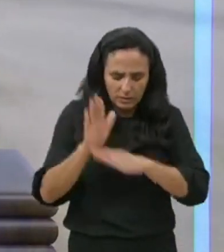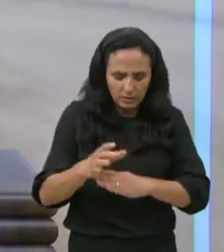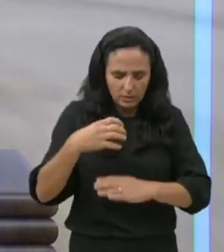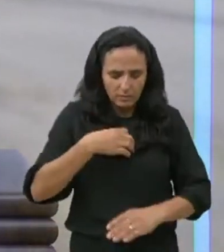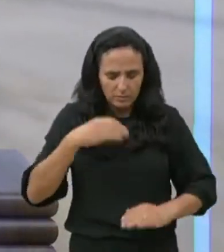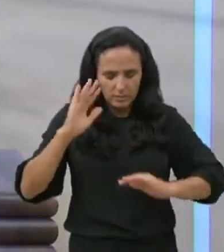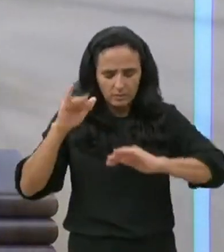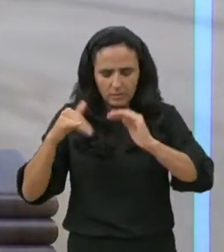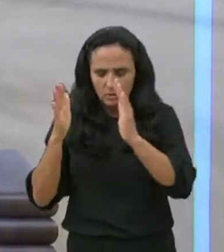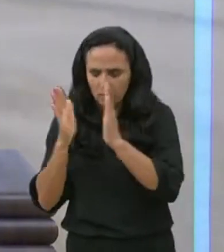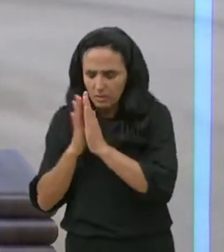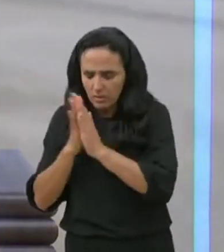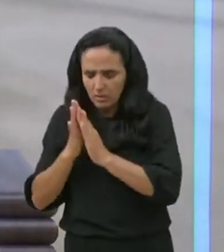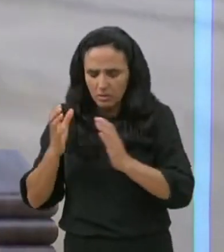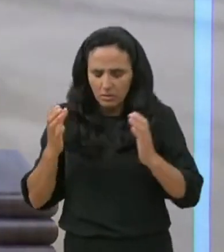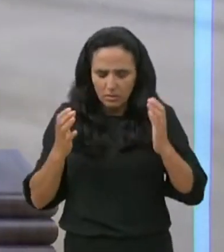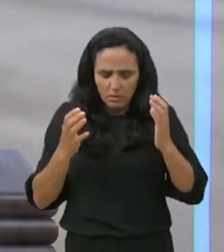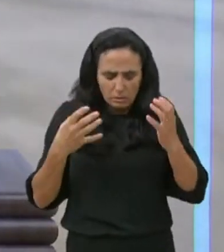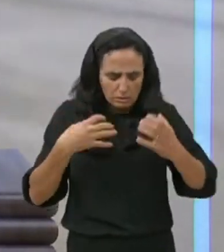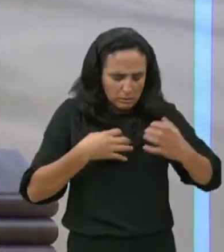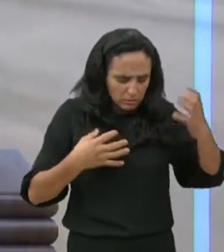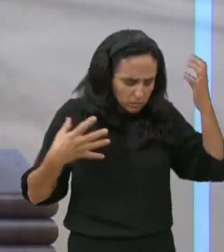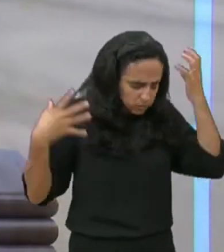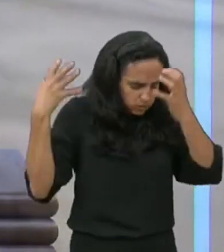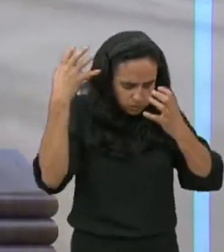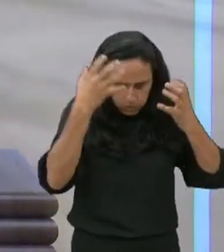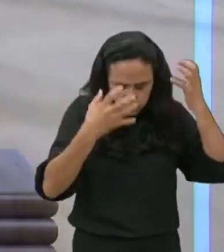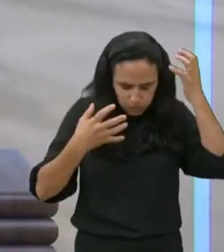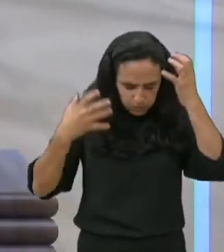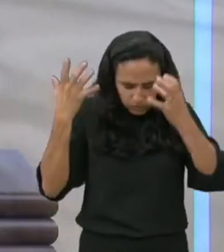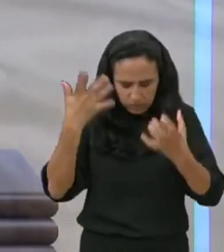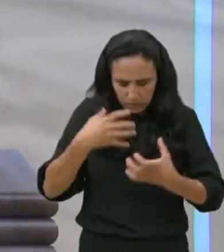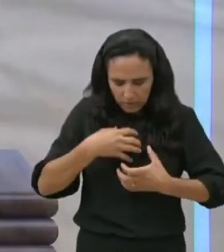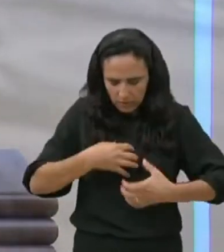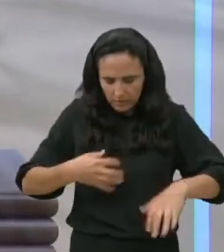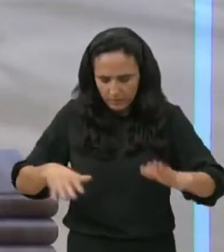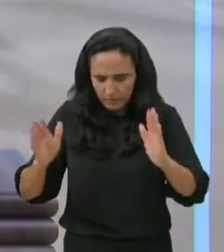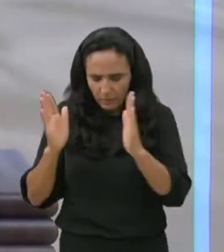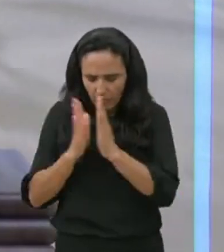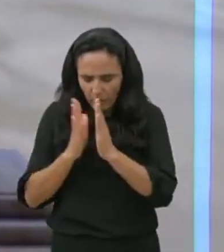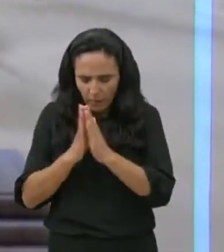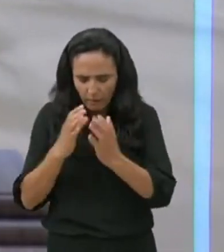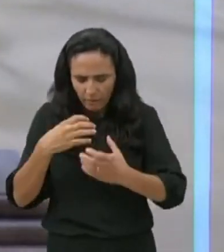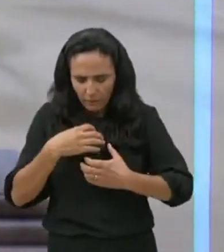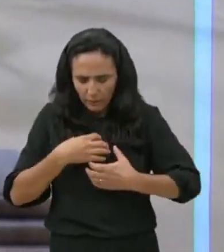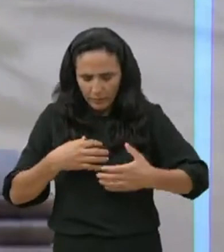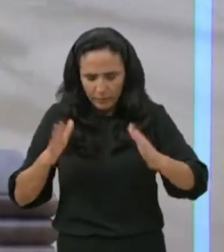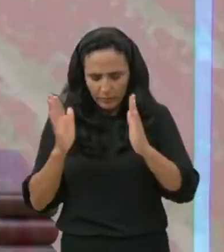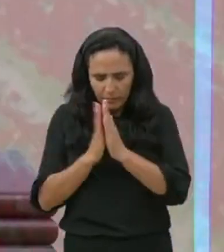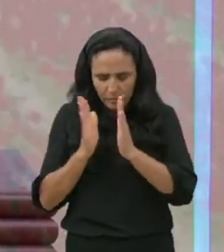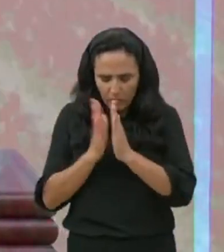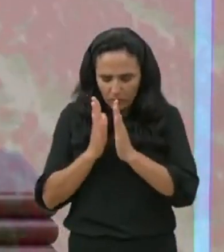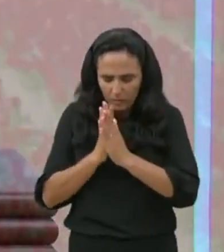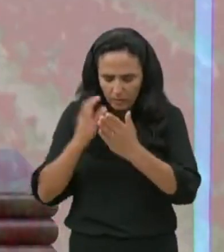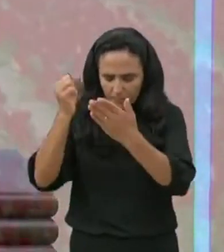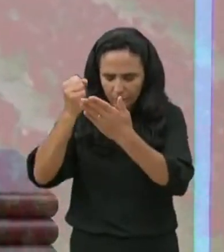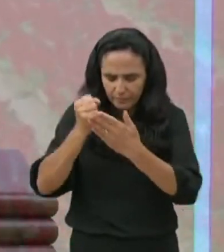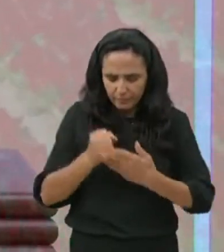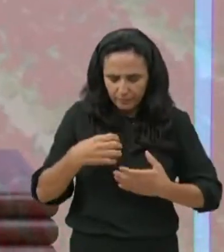serva, for tentado a usar, sinta nojo, sim, meu Deus, sinta